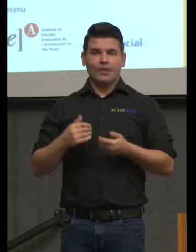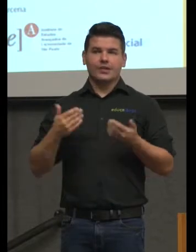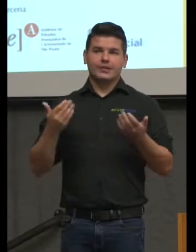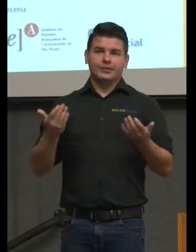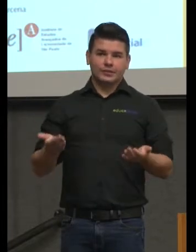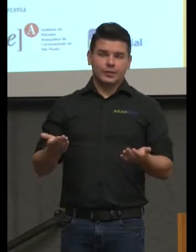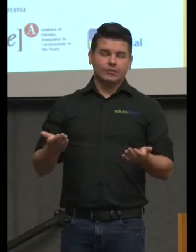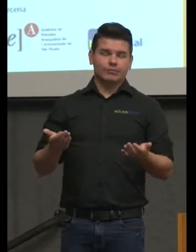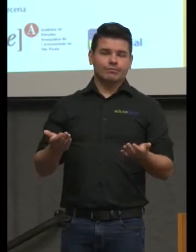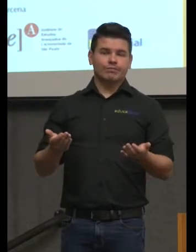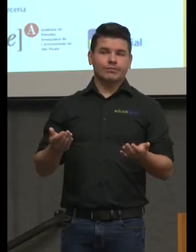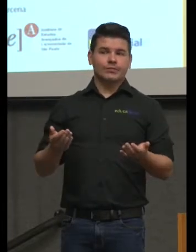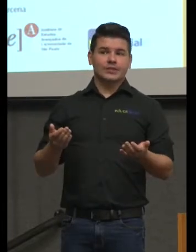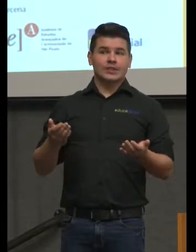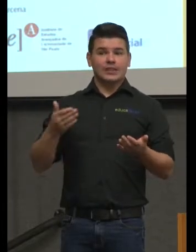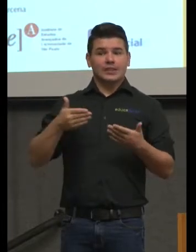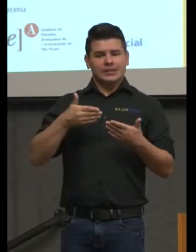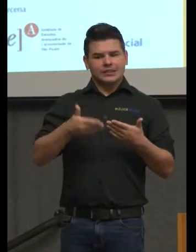essa, essa,